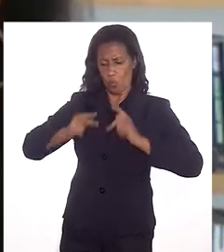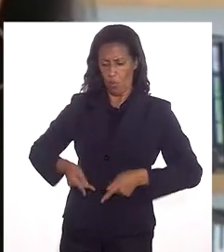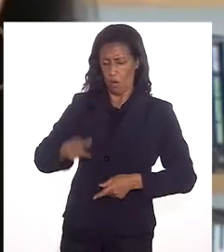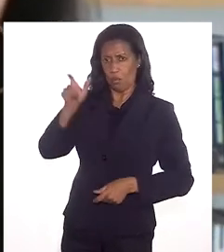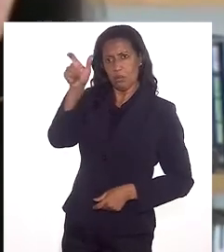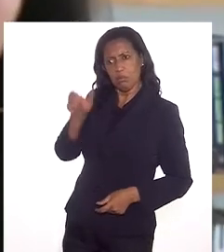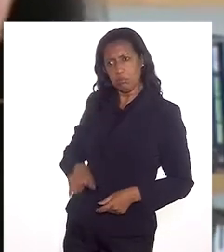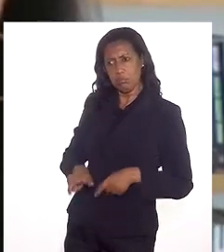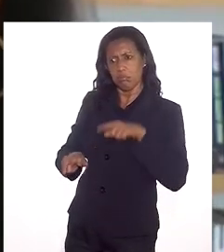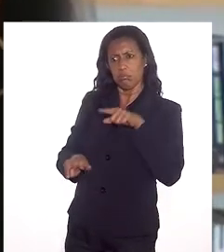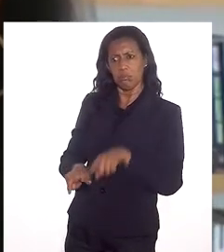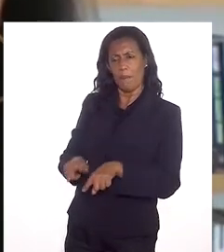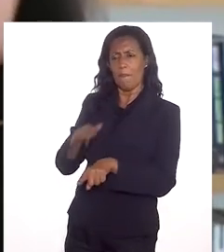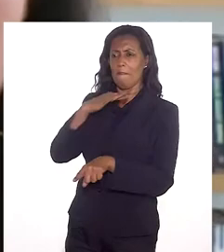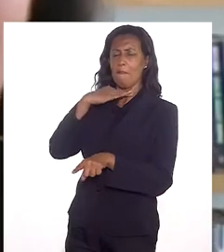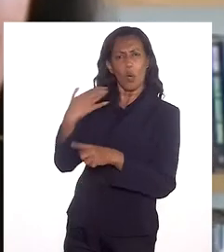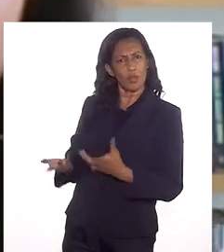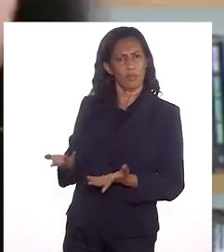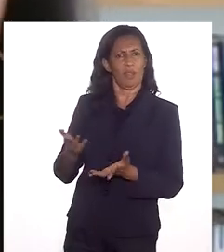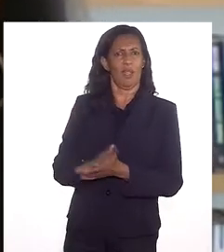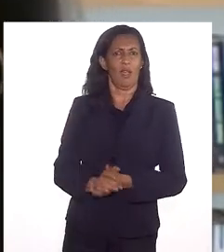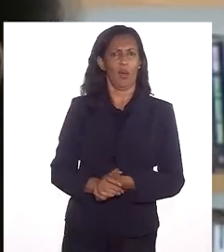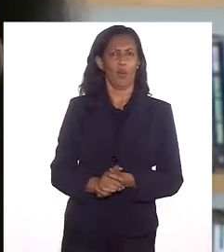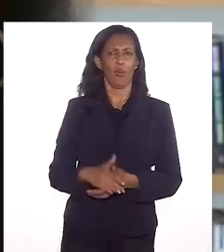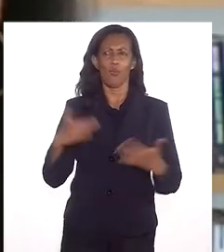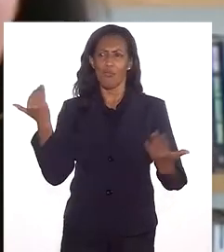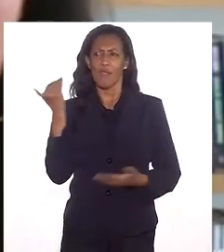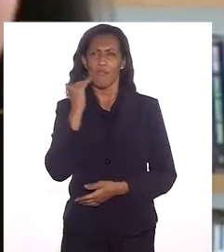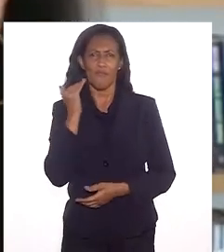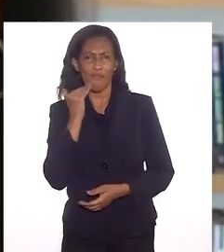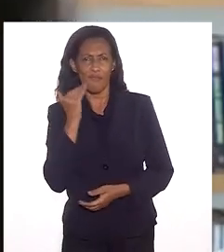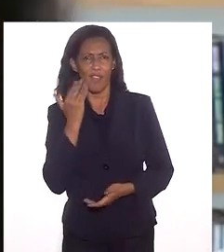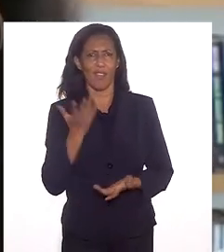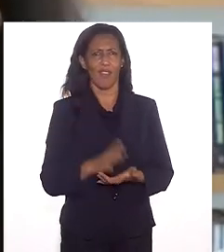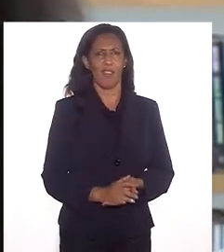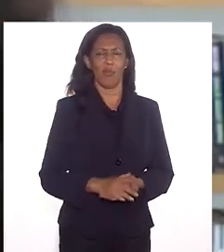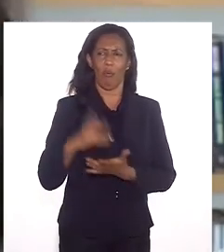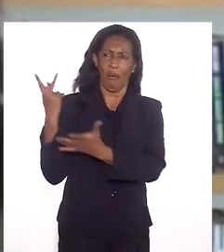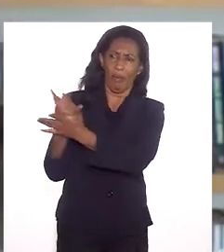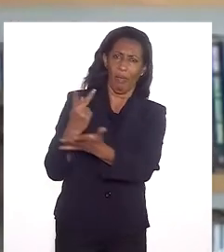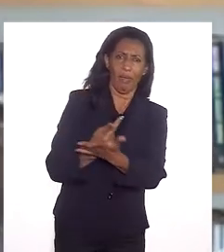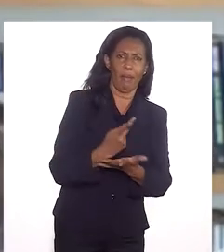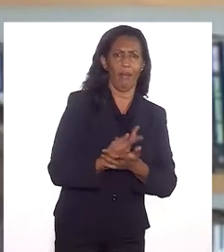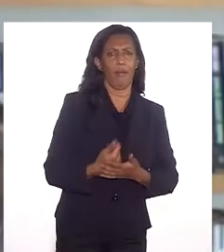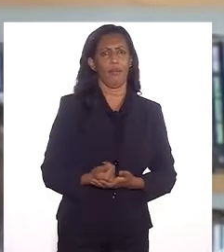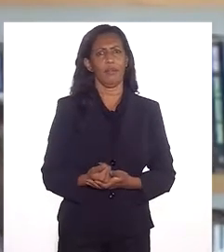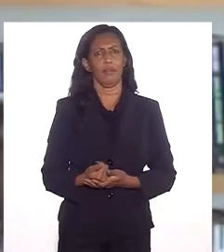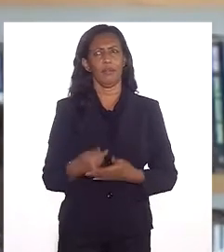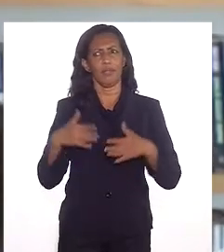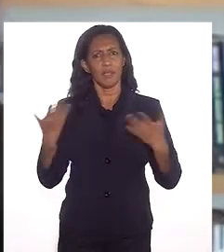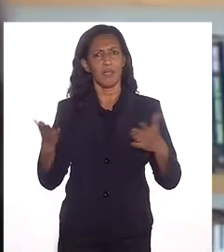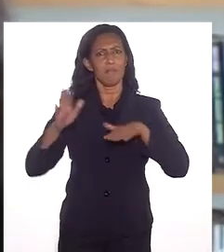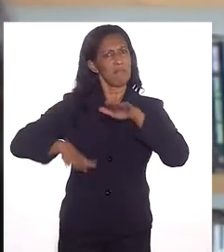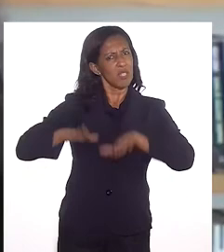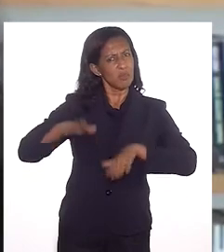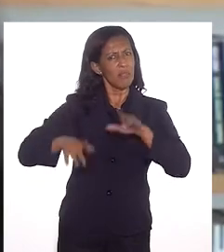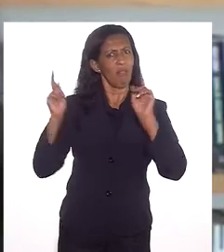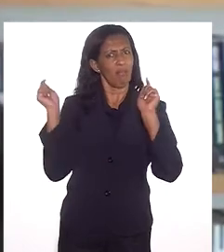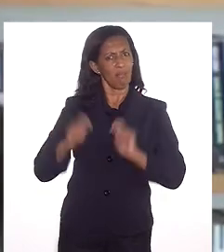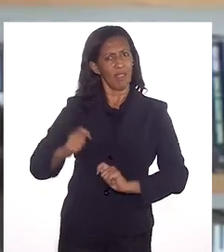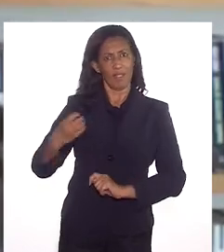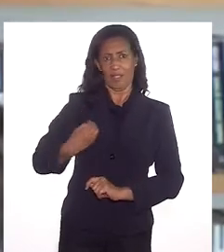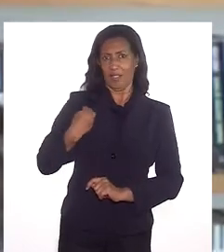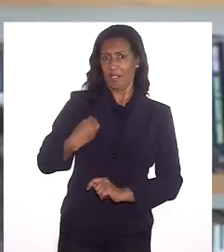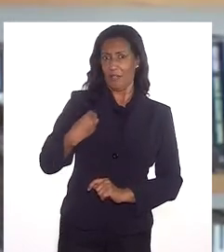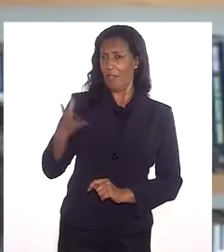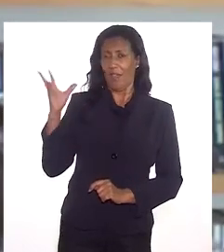precário, mortal, com tantos defeitos, que comete tantos erros, e ainda assim ele é